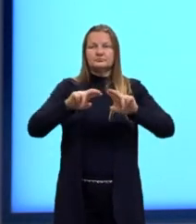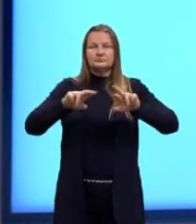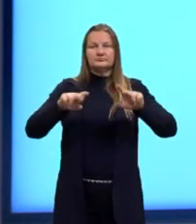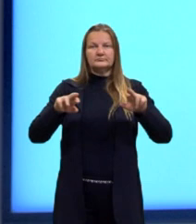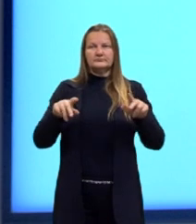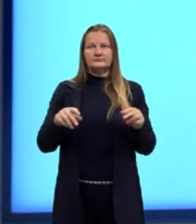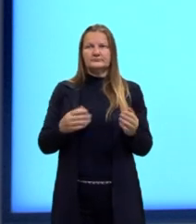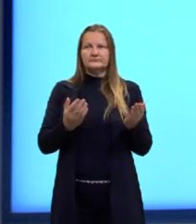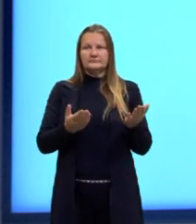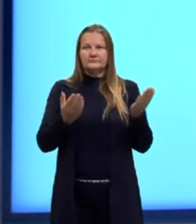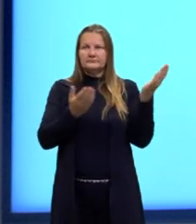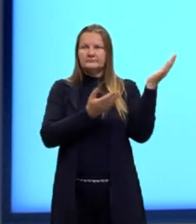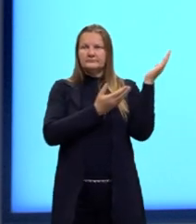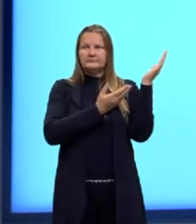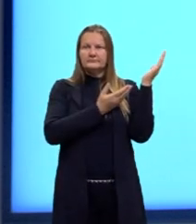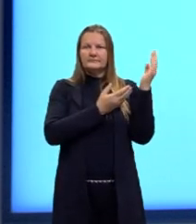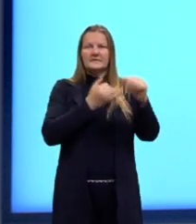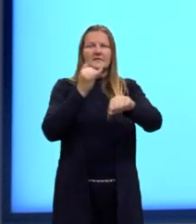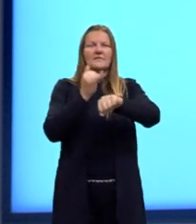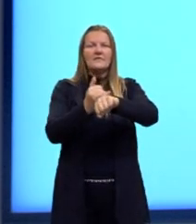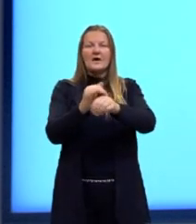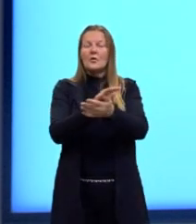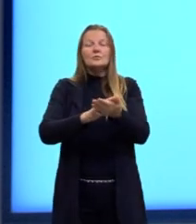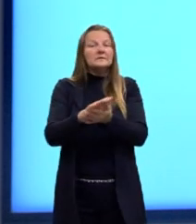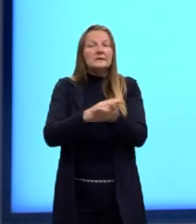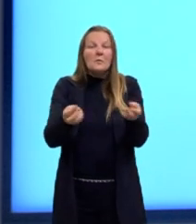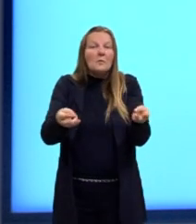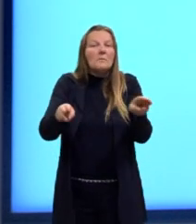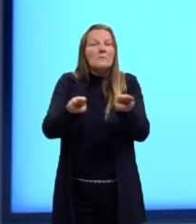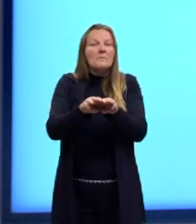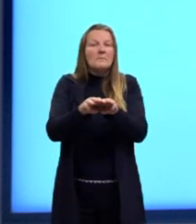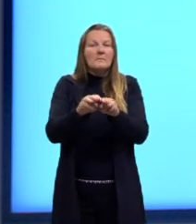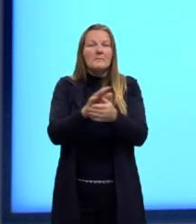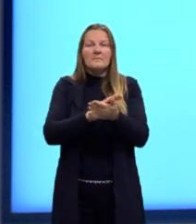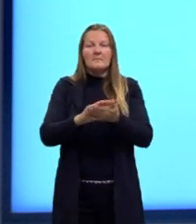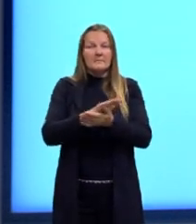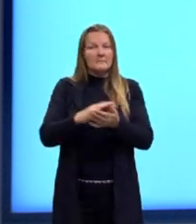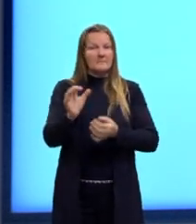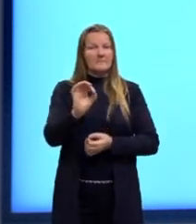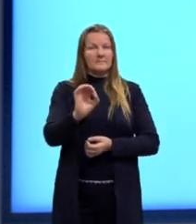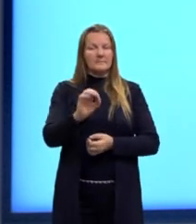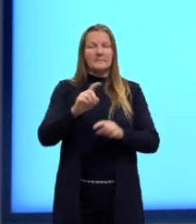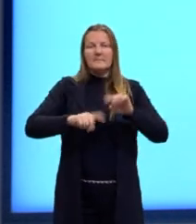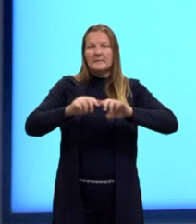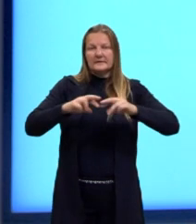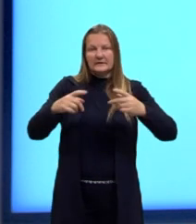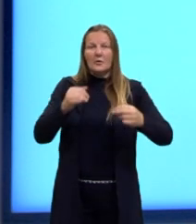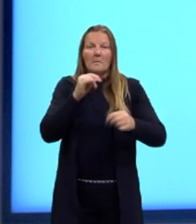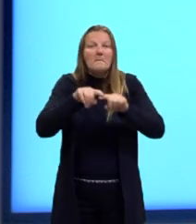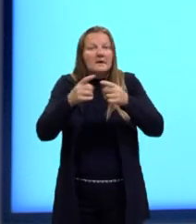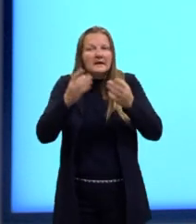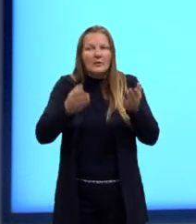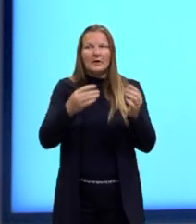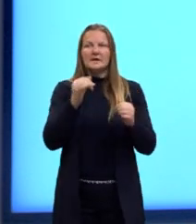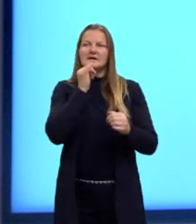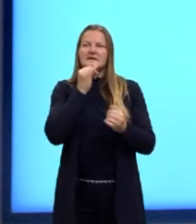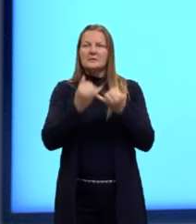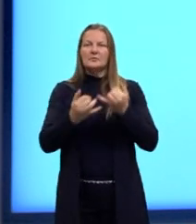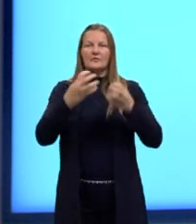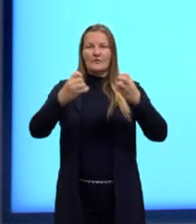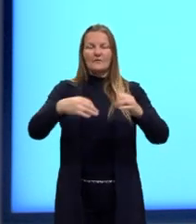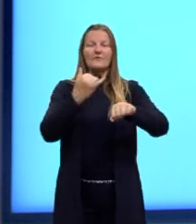chama, então, pode chamar, né? De ferro desmagnetizado. Poderia ser outro material aqui. Usei o ferro, né? Como exemplo. Então, são